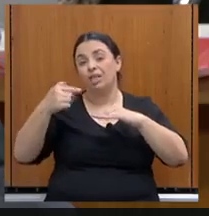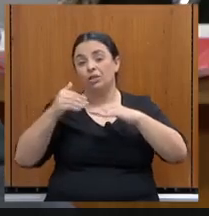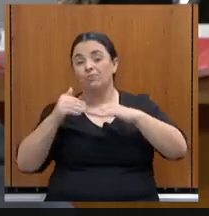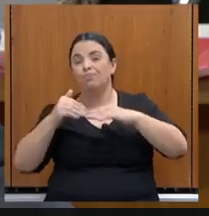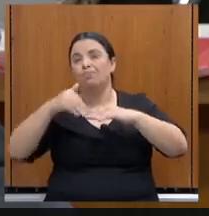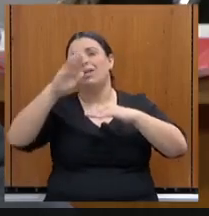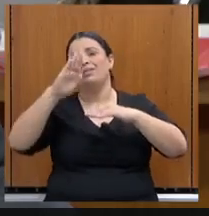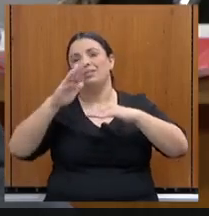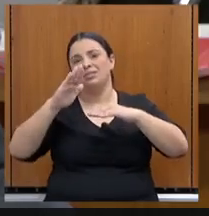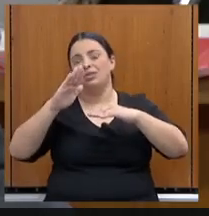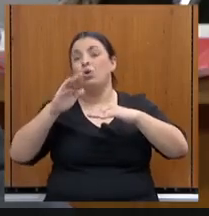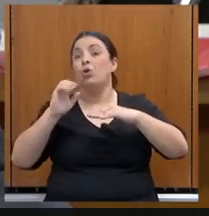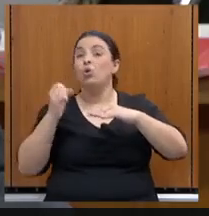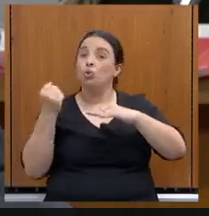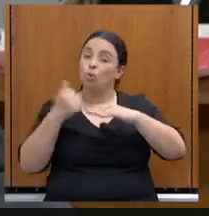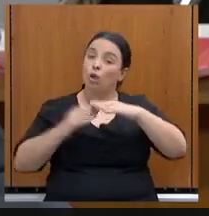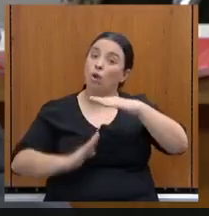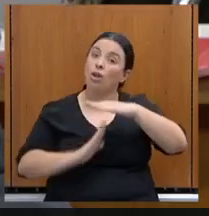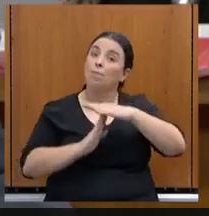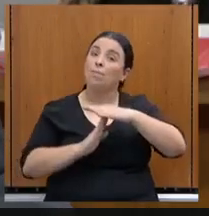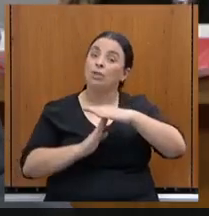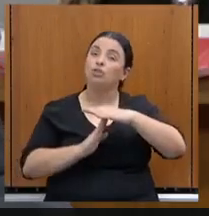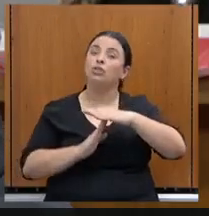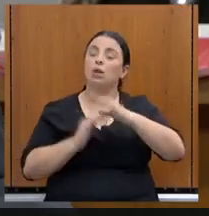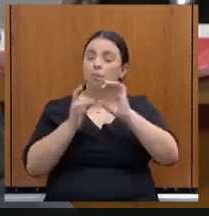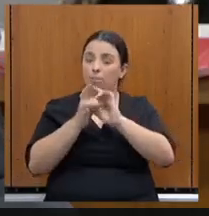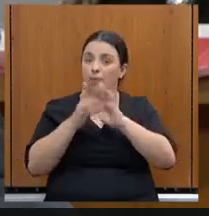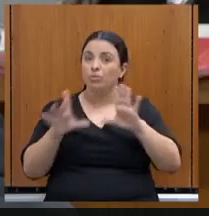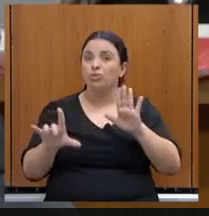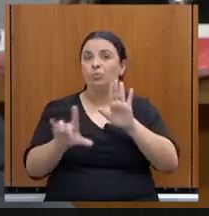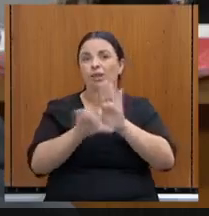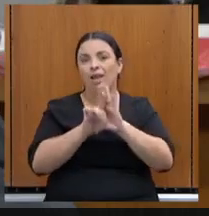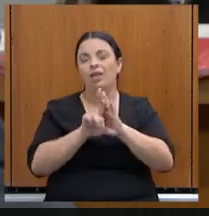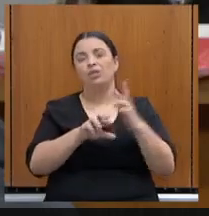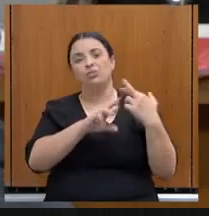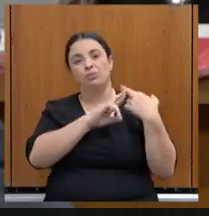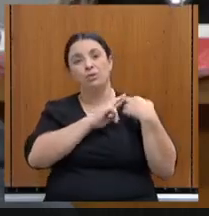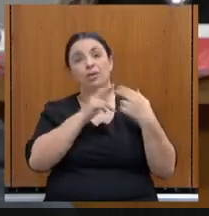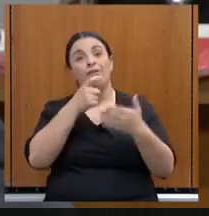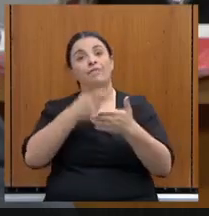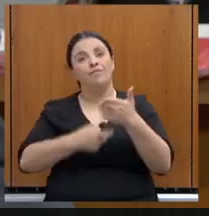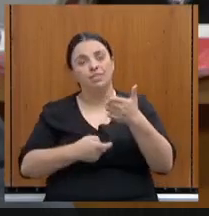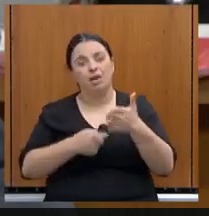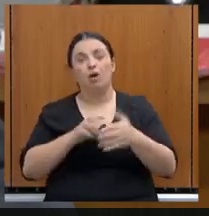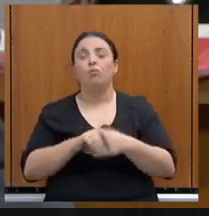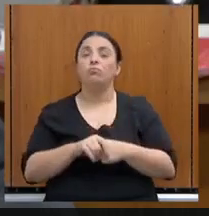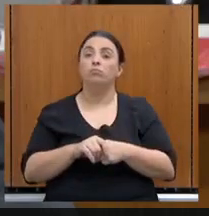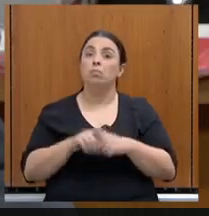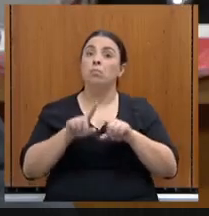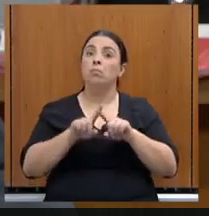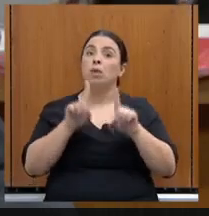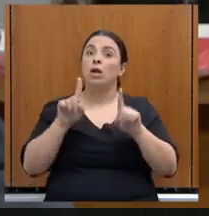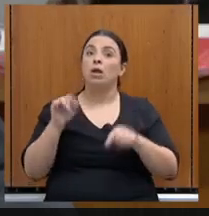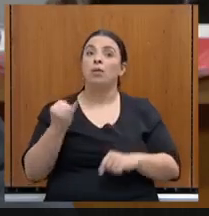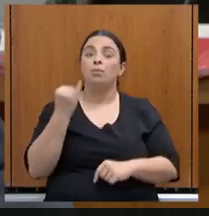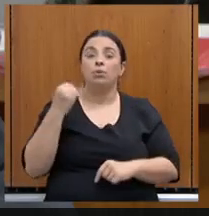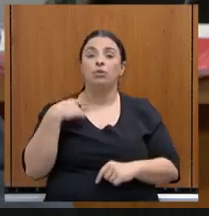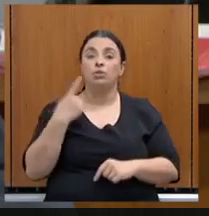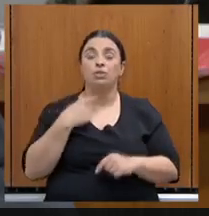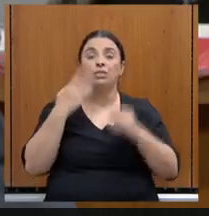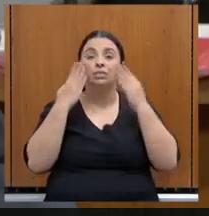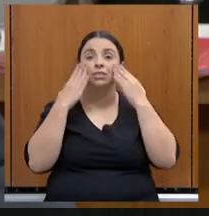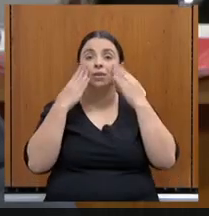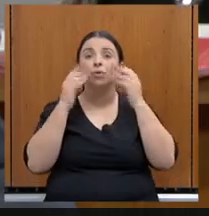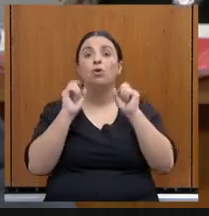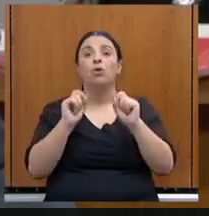do que o limite máximo permitido pela Lei de Responsabilidade Fiscal. Mas é importante a gente identificar que houve uma evolução